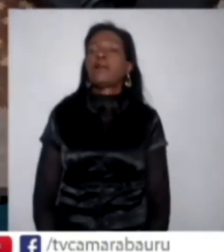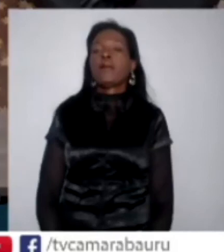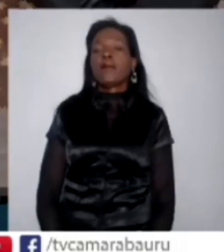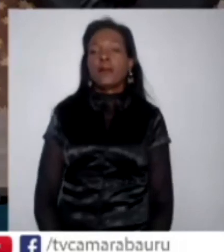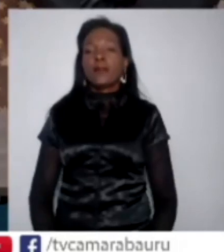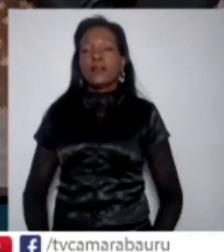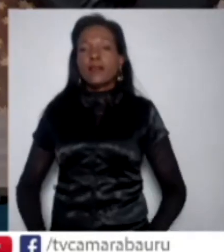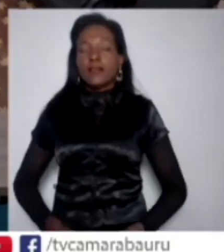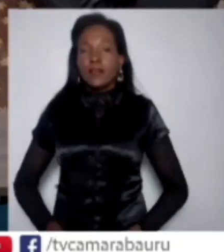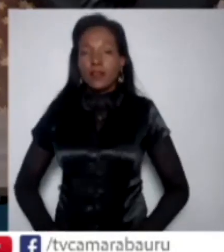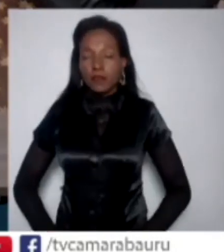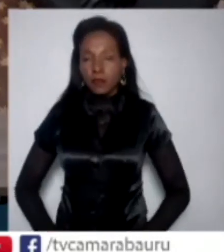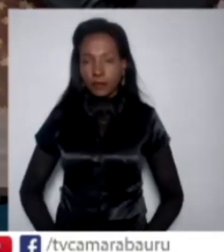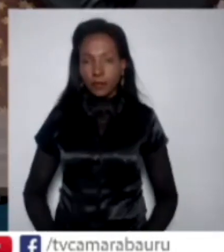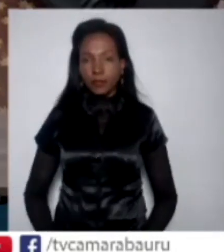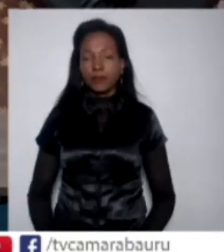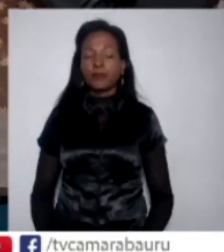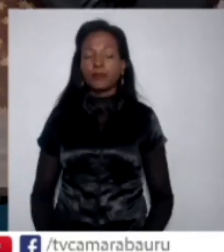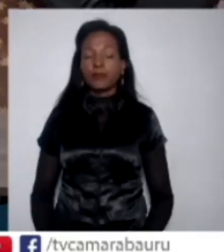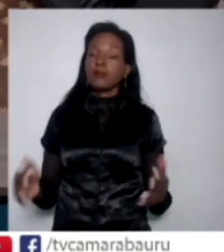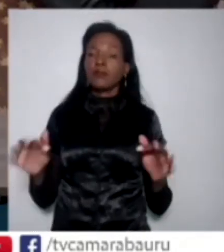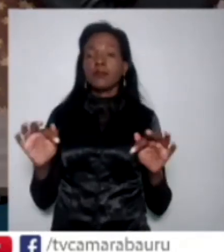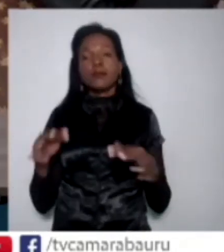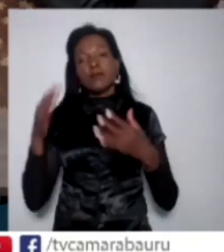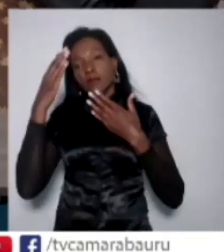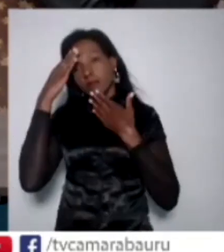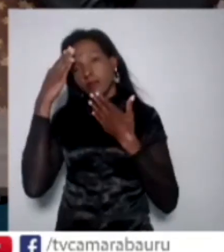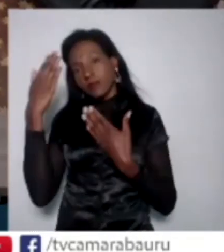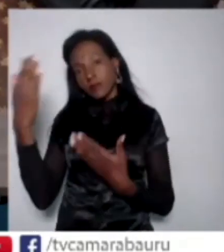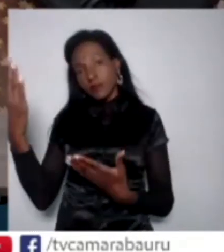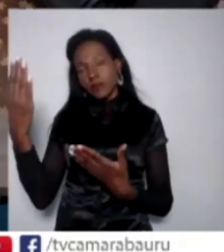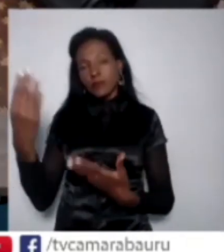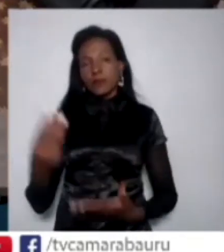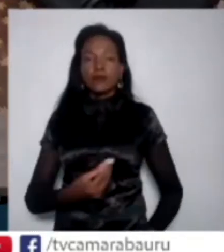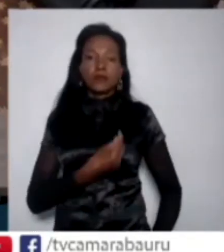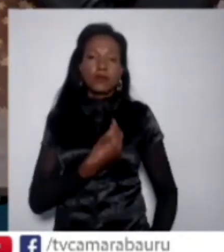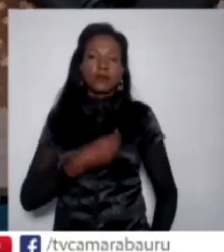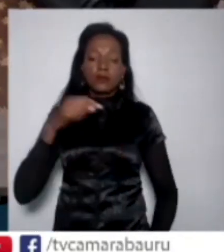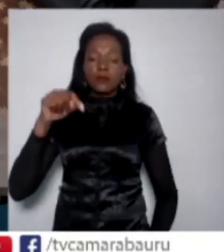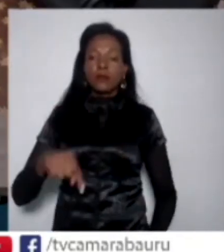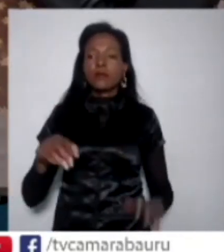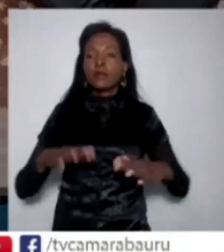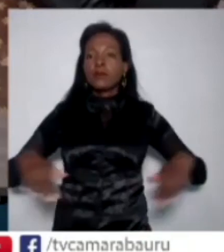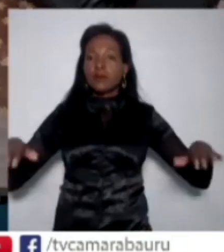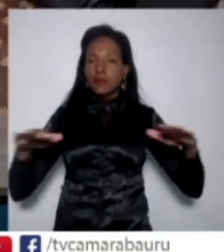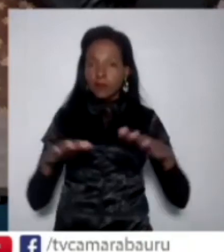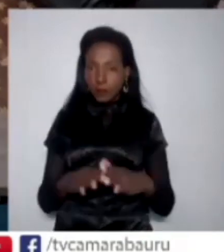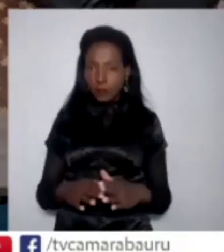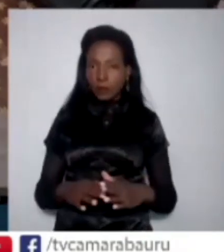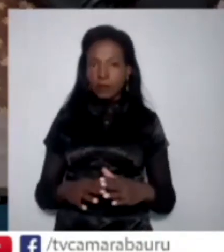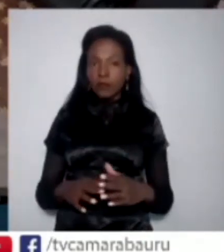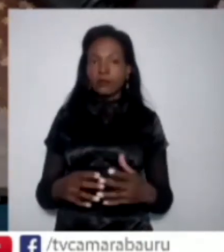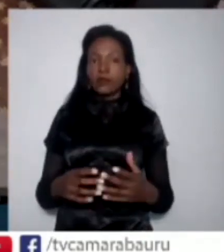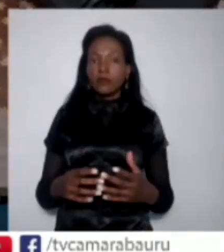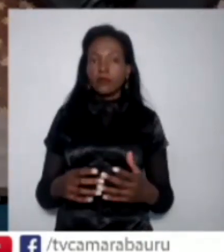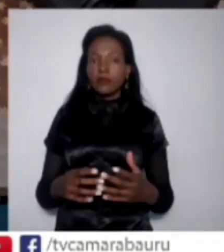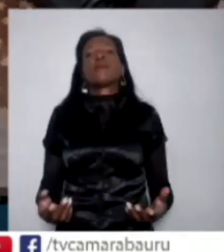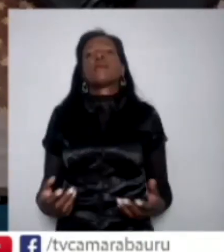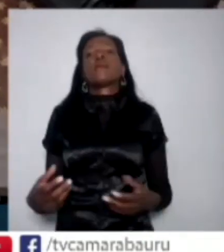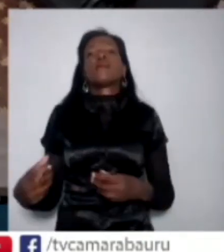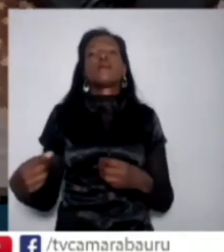Por fim, agradecemos a presença de todos e damos por encerrada essa entrega.